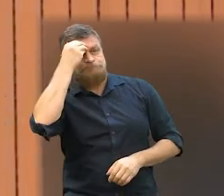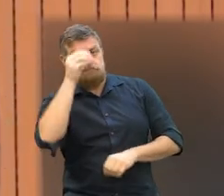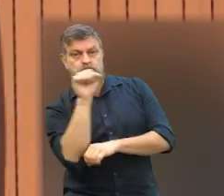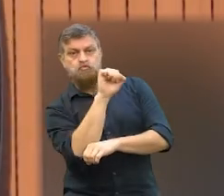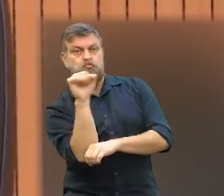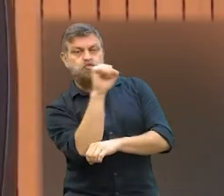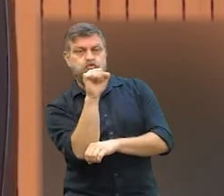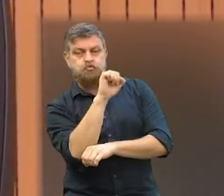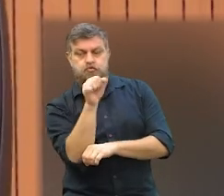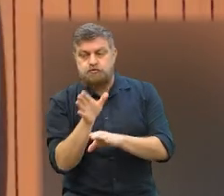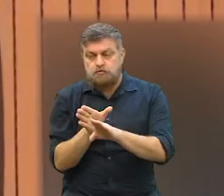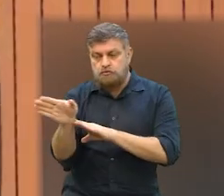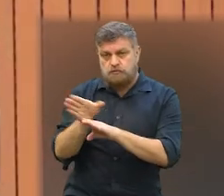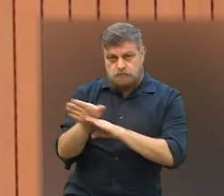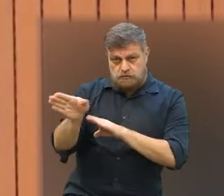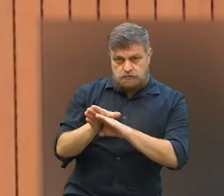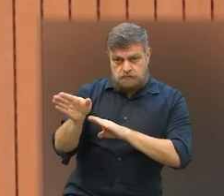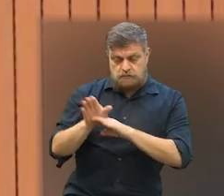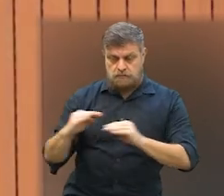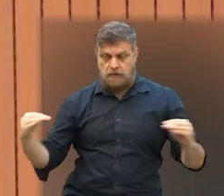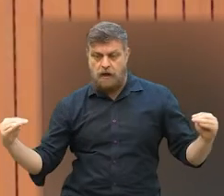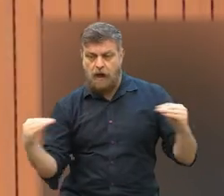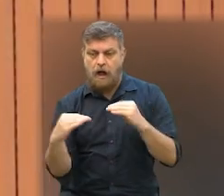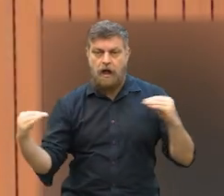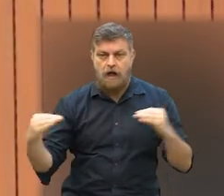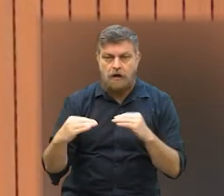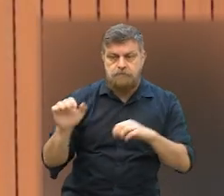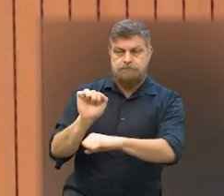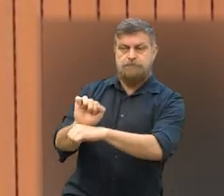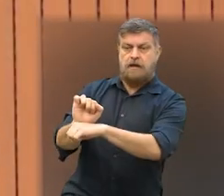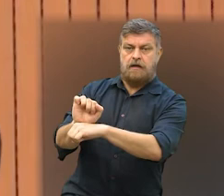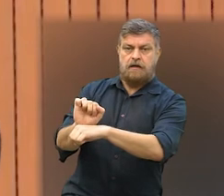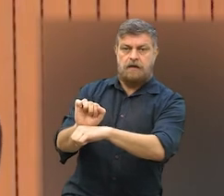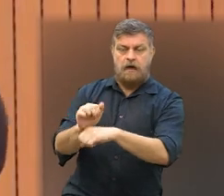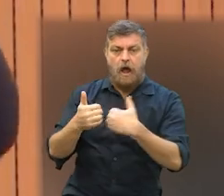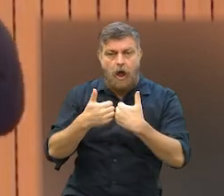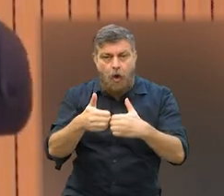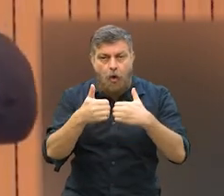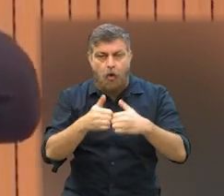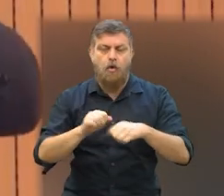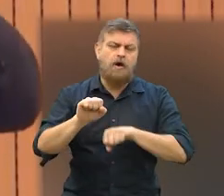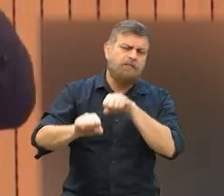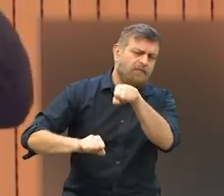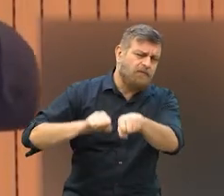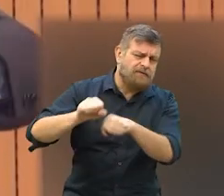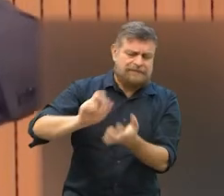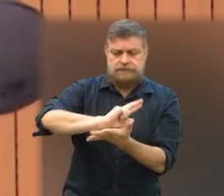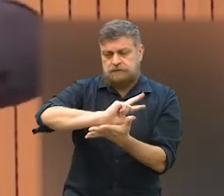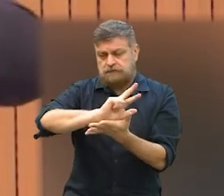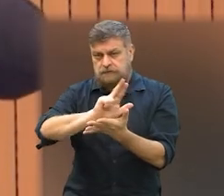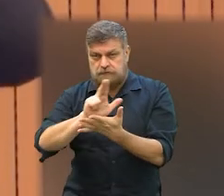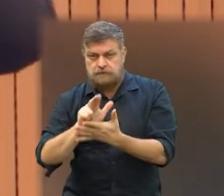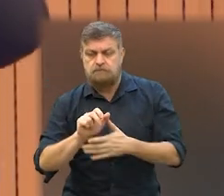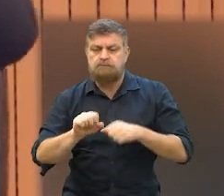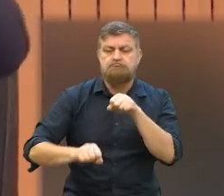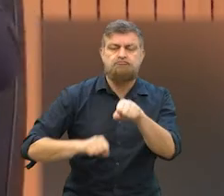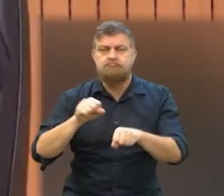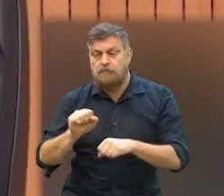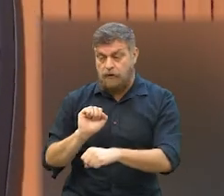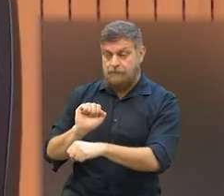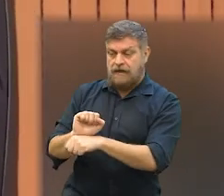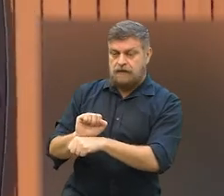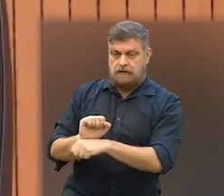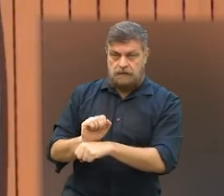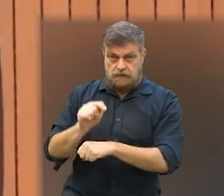orientando os carros a pararem os ônibus, os ciclistas, a